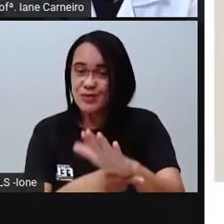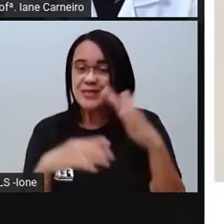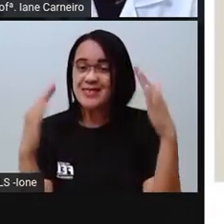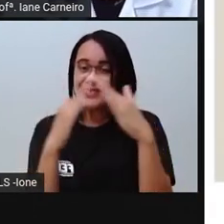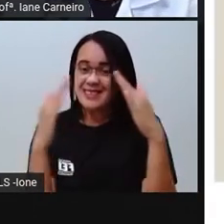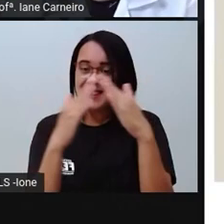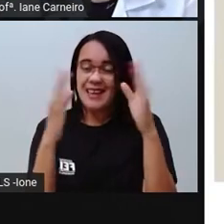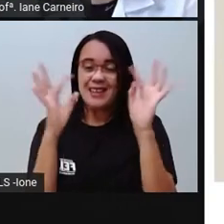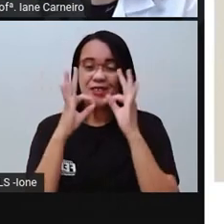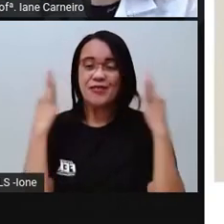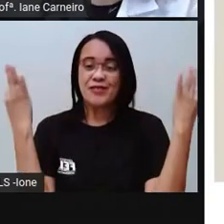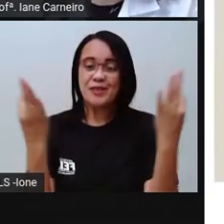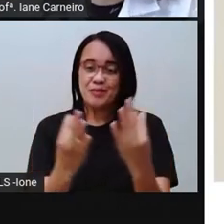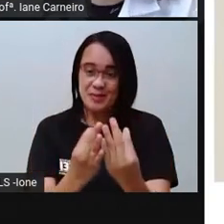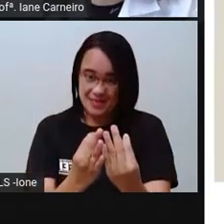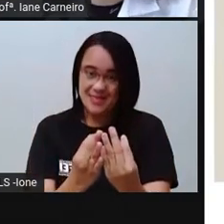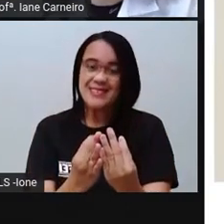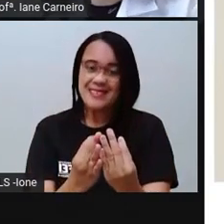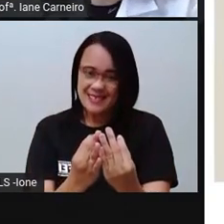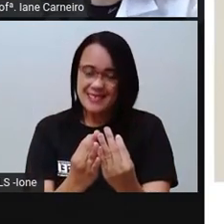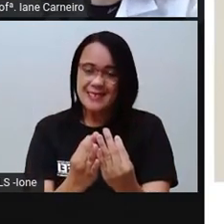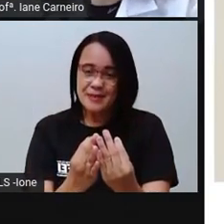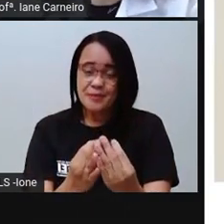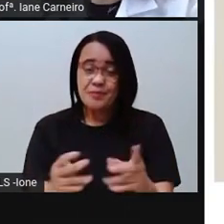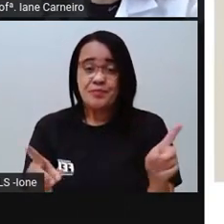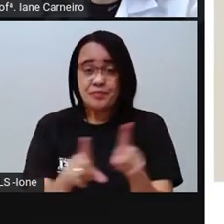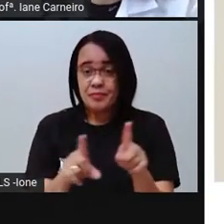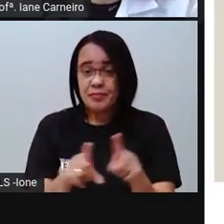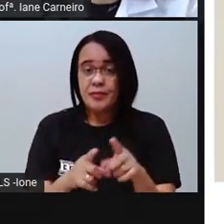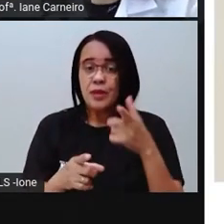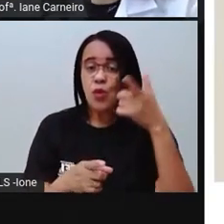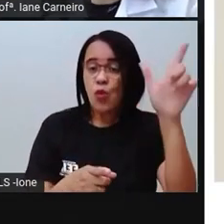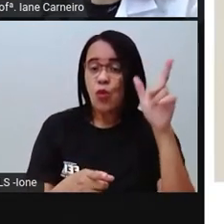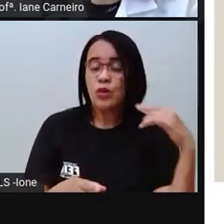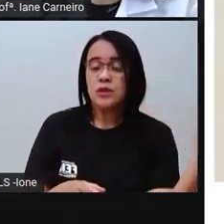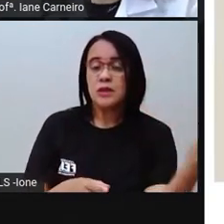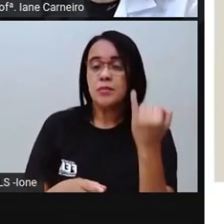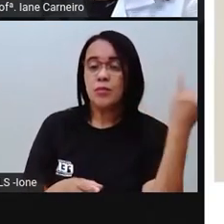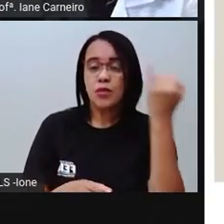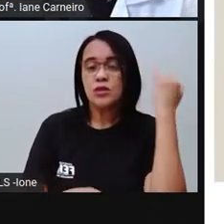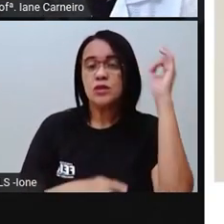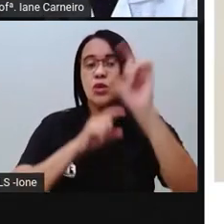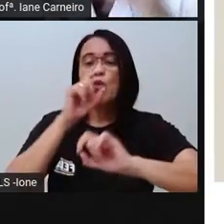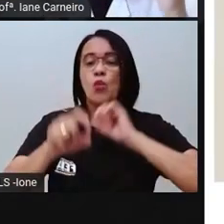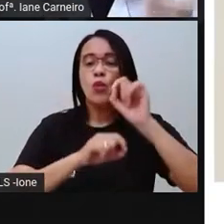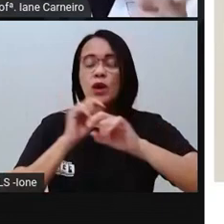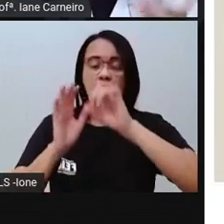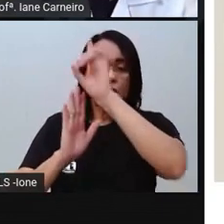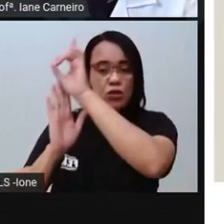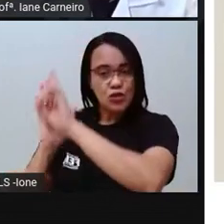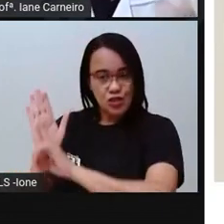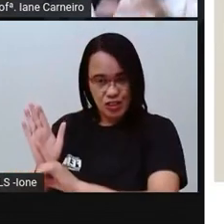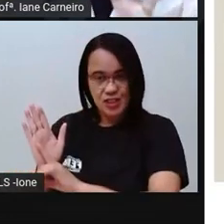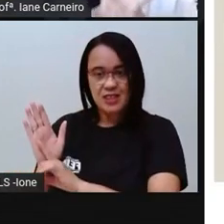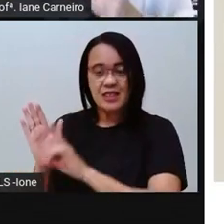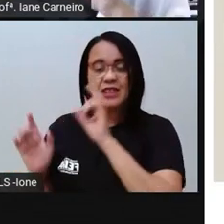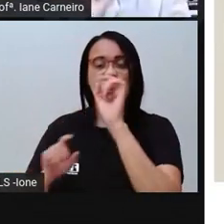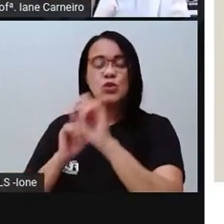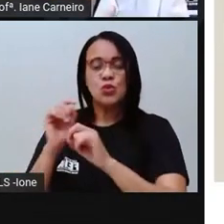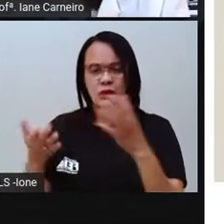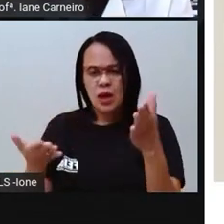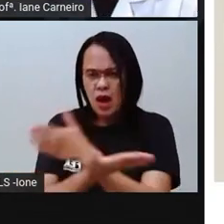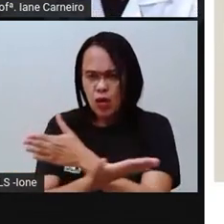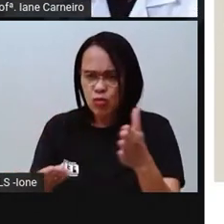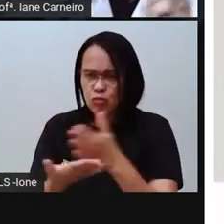E aí, ó, a gente precisa lembrar sempre, ó, desses direitos que as crianças, de alguns, viu? A pró colocou